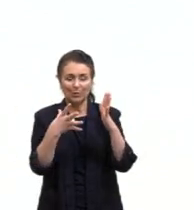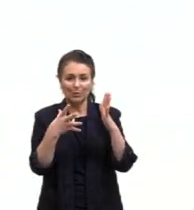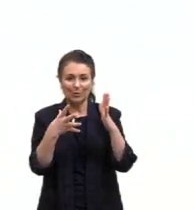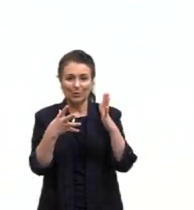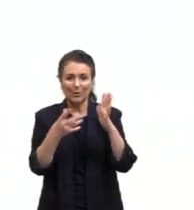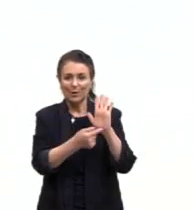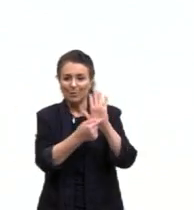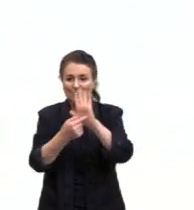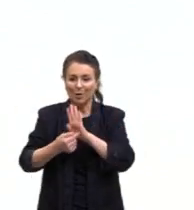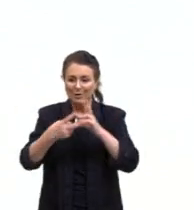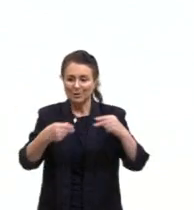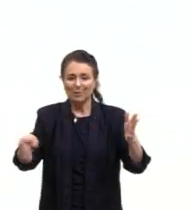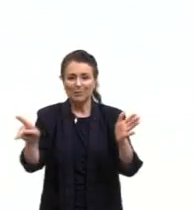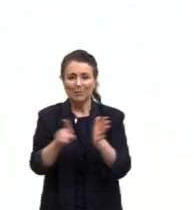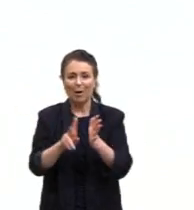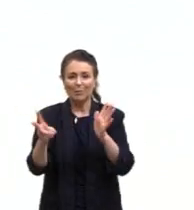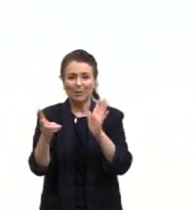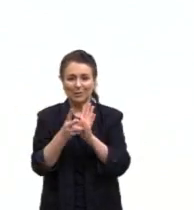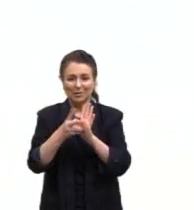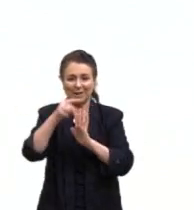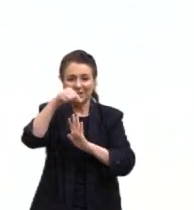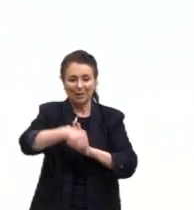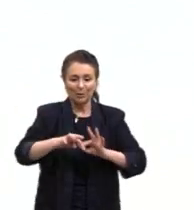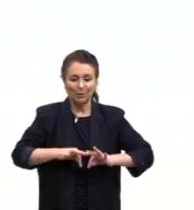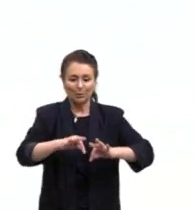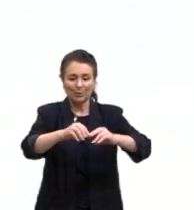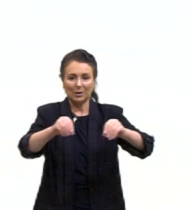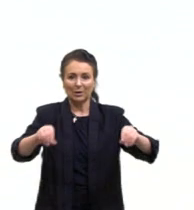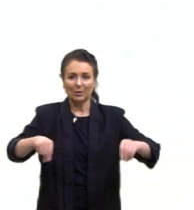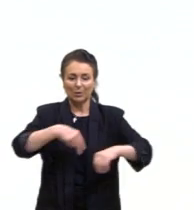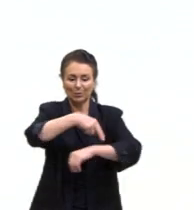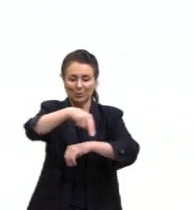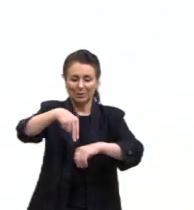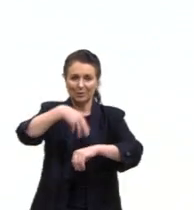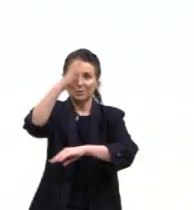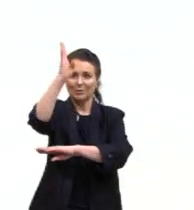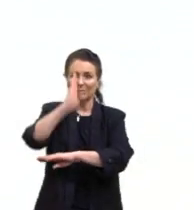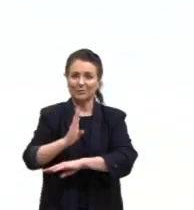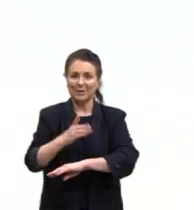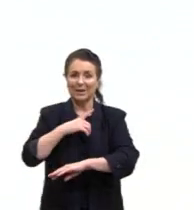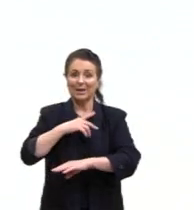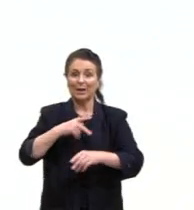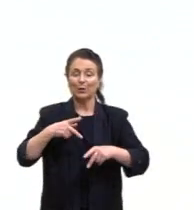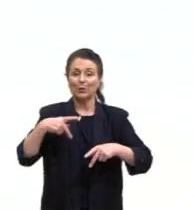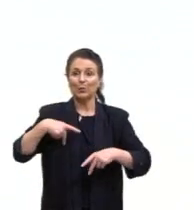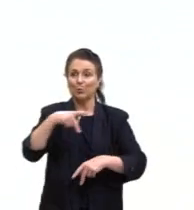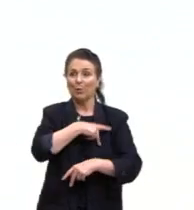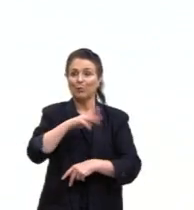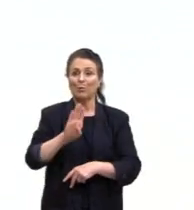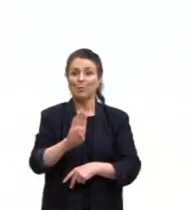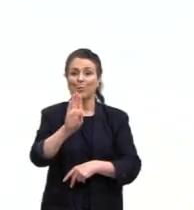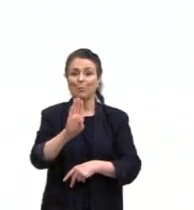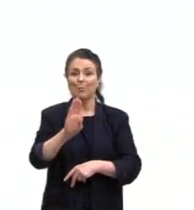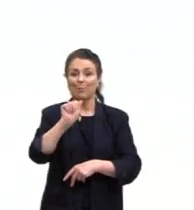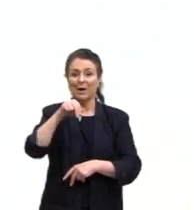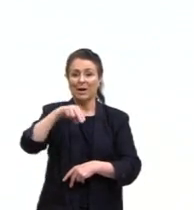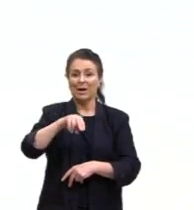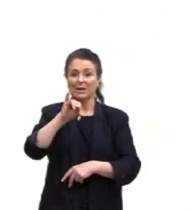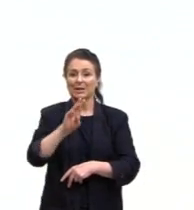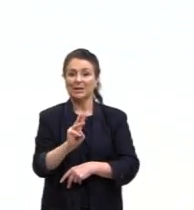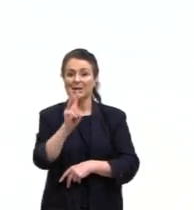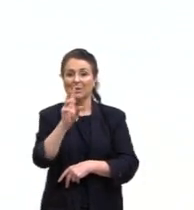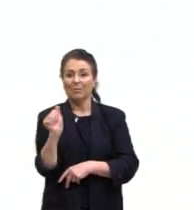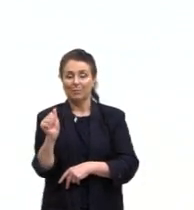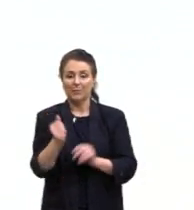indígenas no território nacional. Ele é indígena do povo Baniwa. E aí ele tem aqui essa pintura,